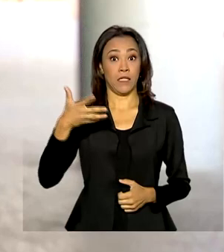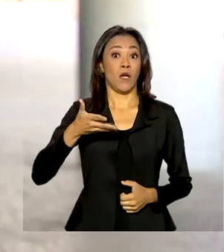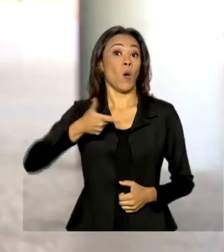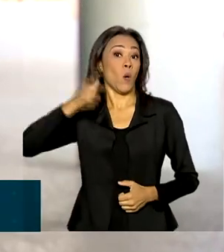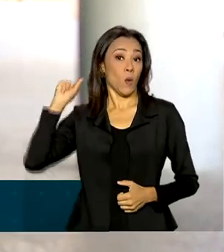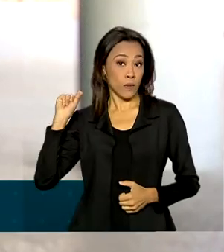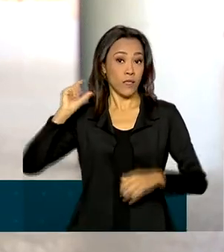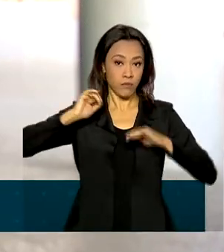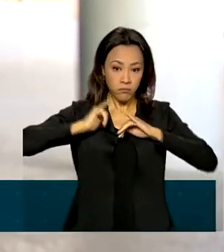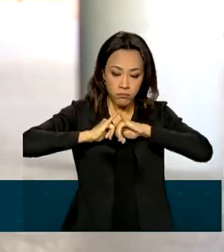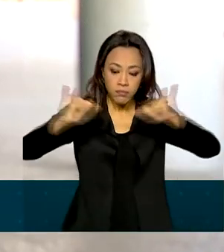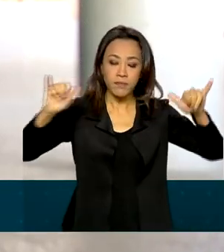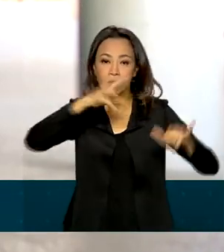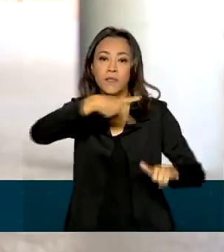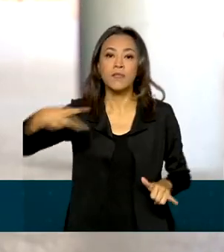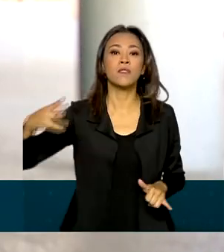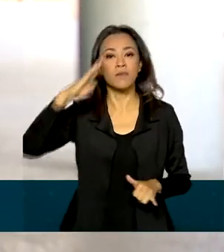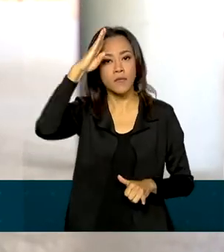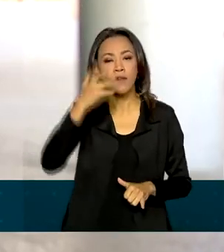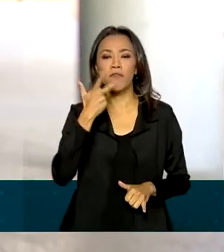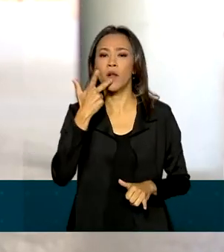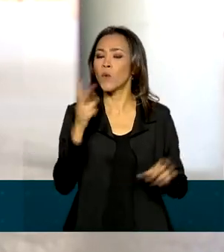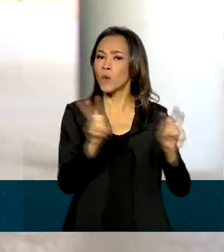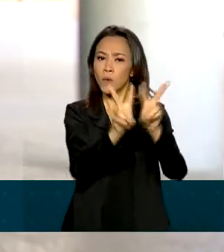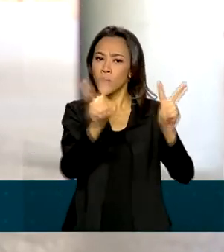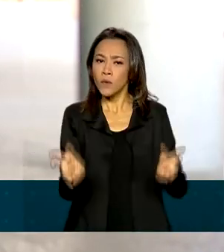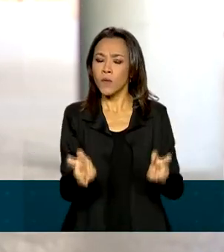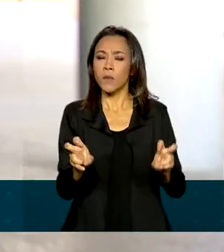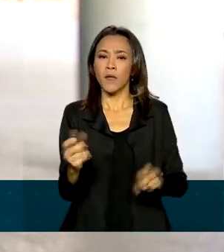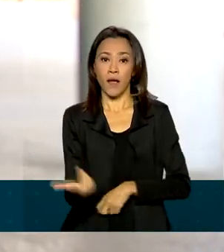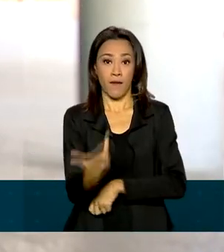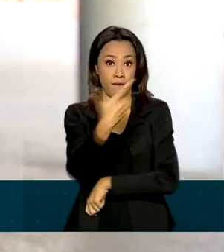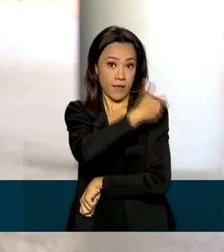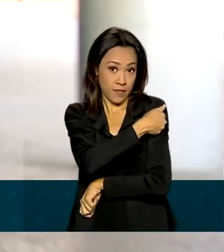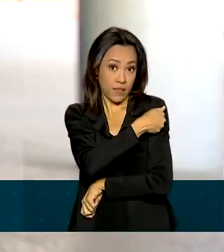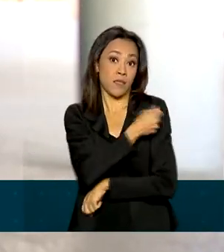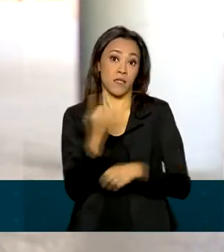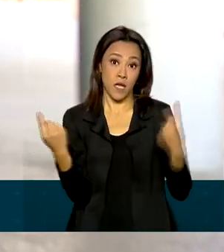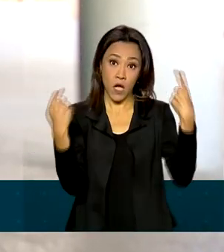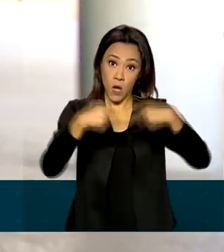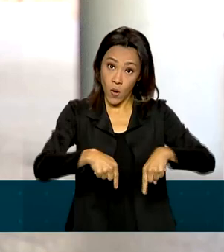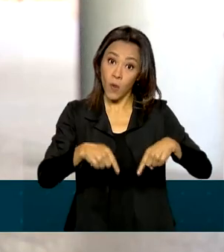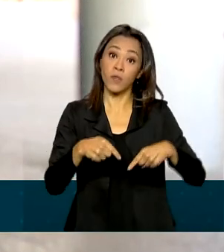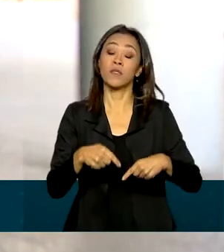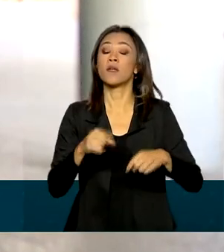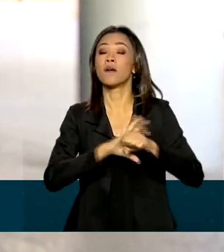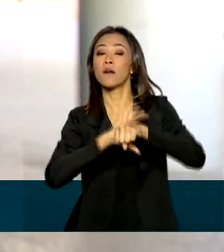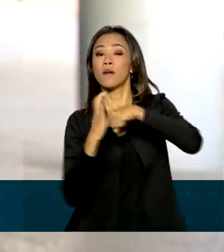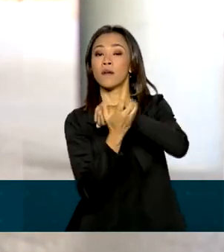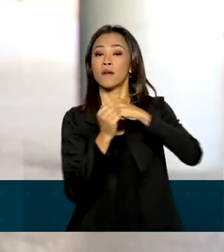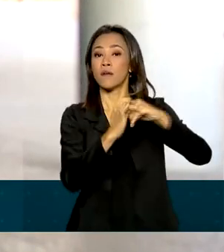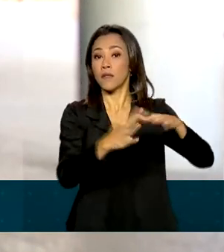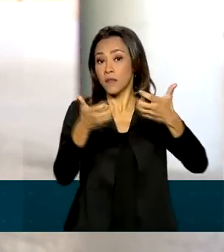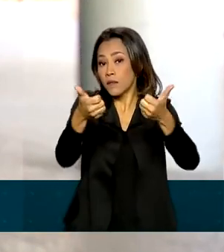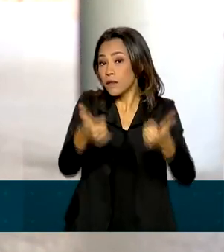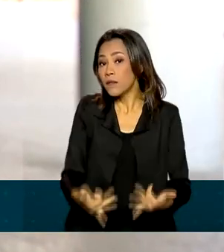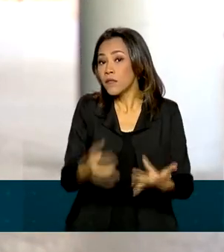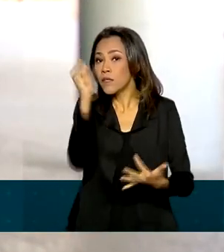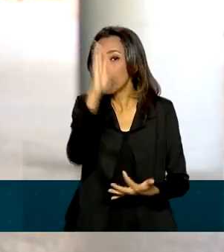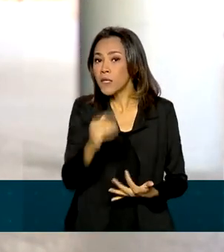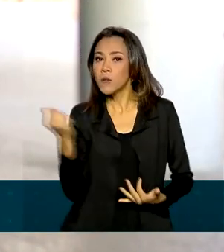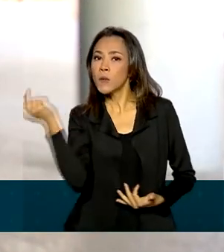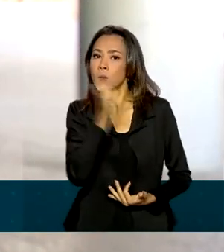ontem, o presidente Jair Bolsonaro também comentou sobre a questão da vacinação, da vacina contra a Covid-19. Ele destacou que o Brasil